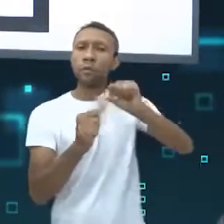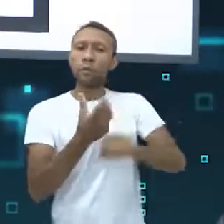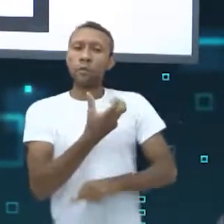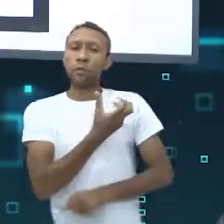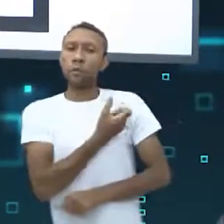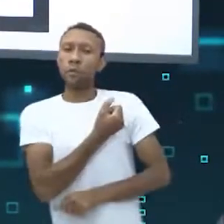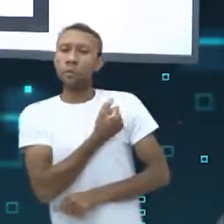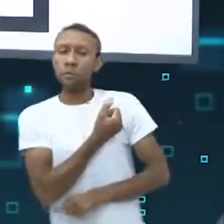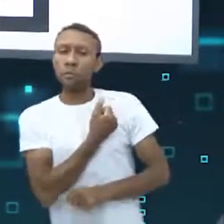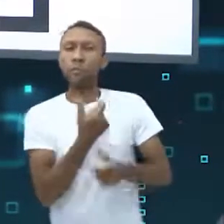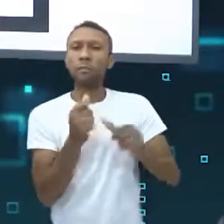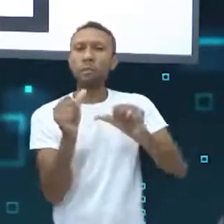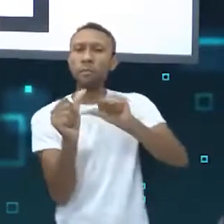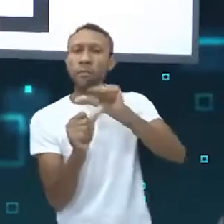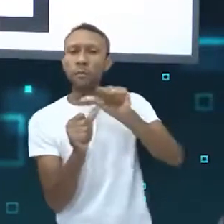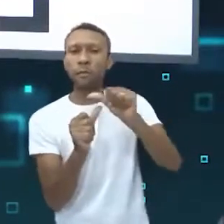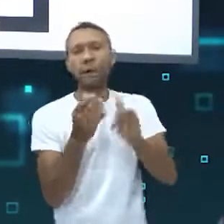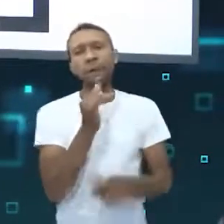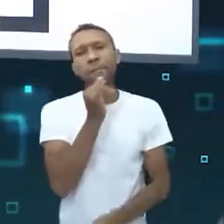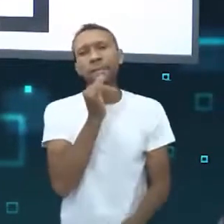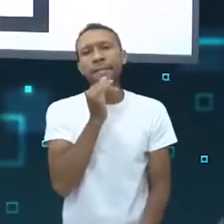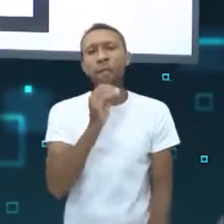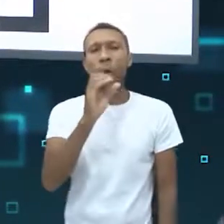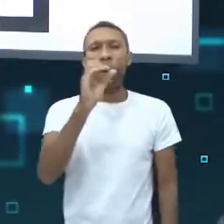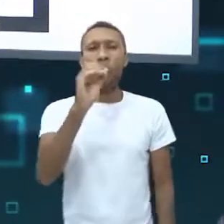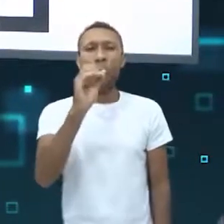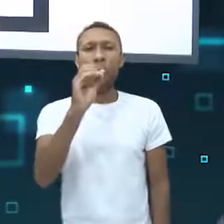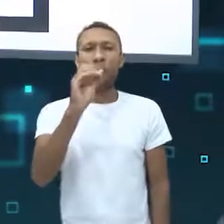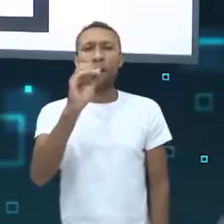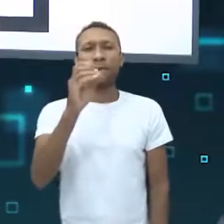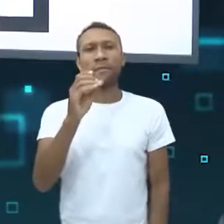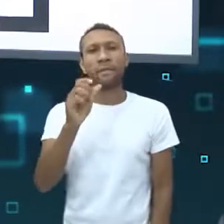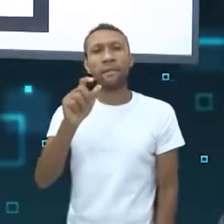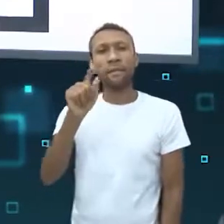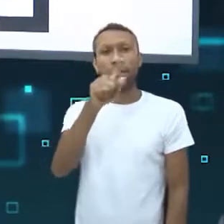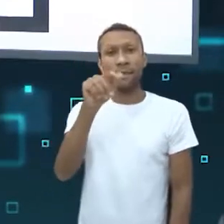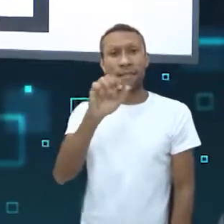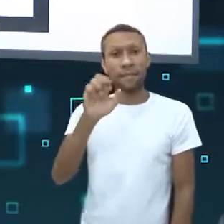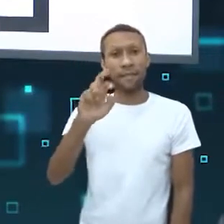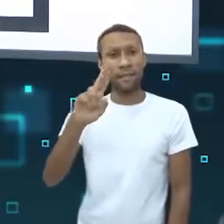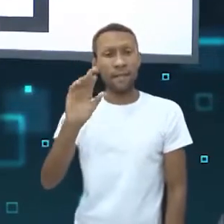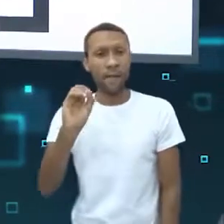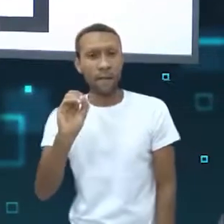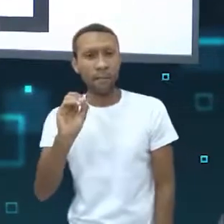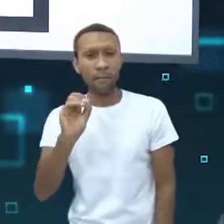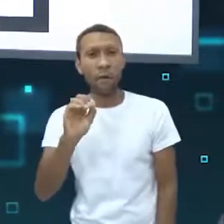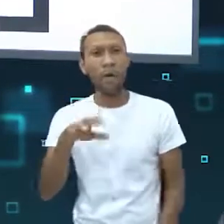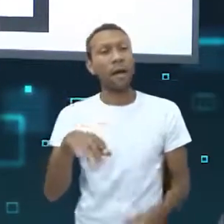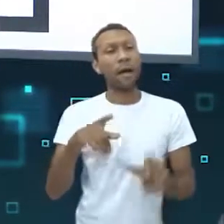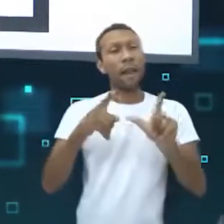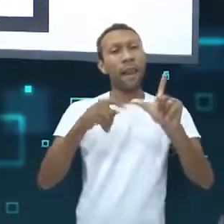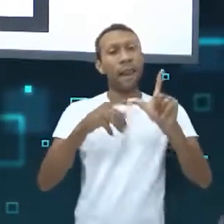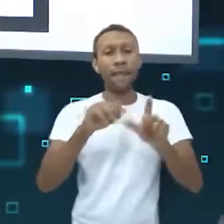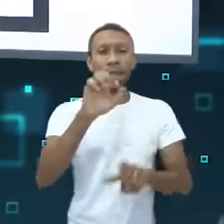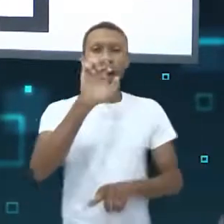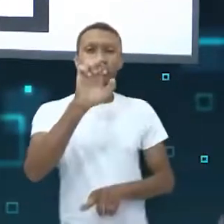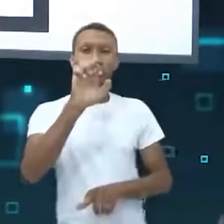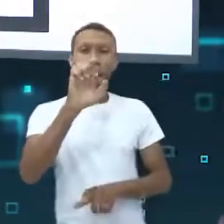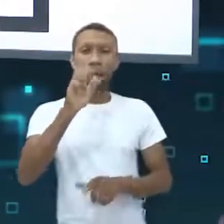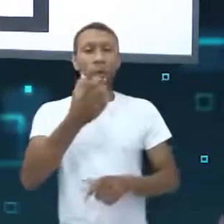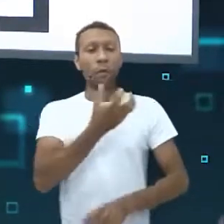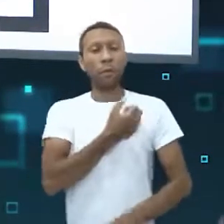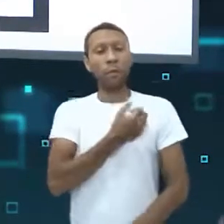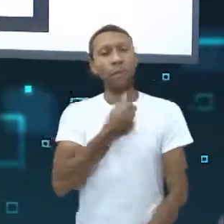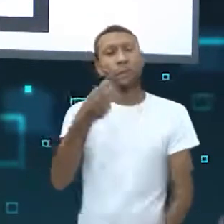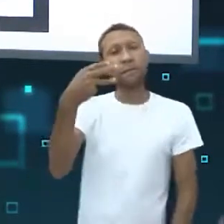ou caracteres, como o O pelo 0, E pelo 3 e o A